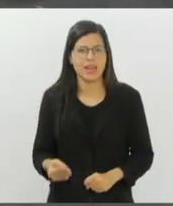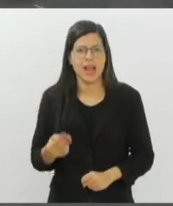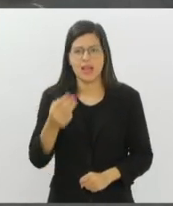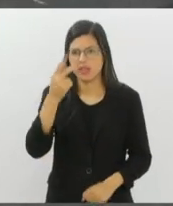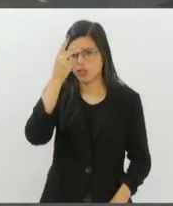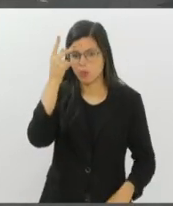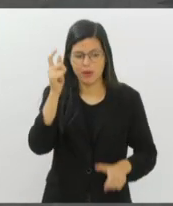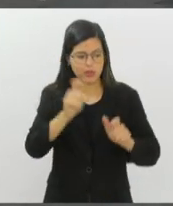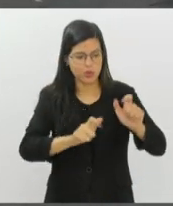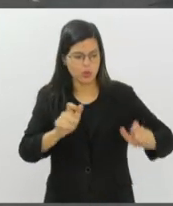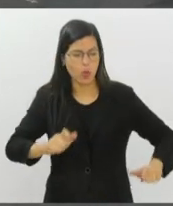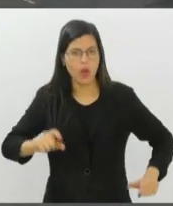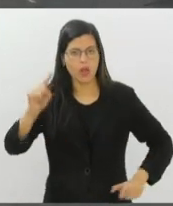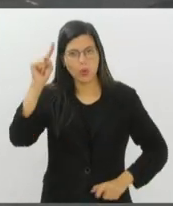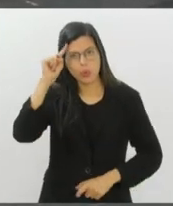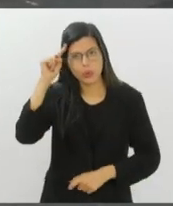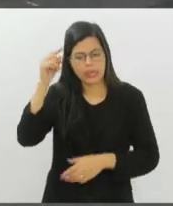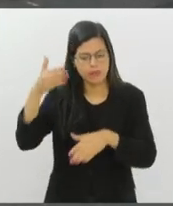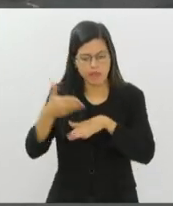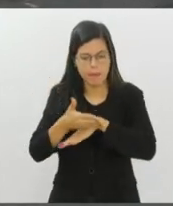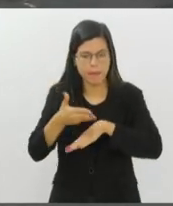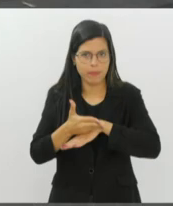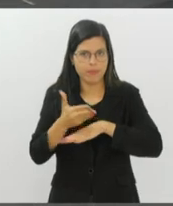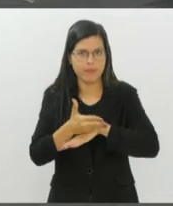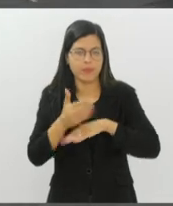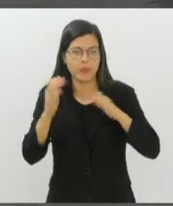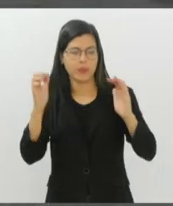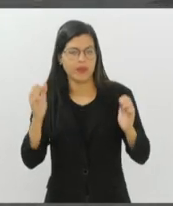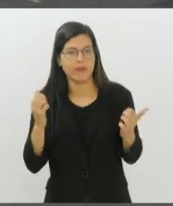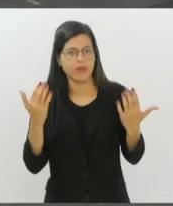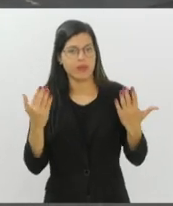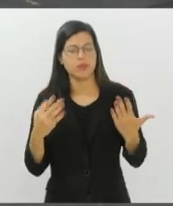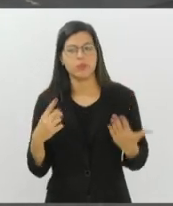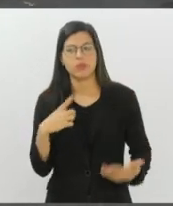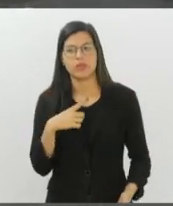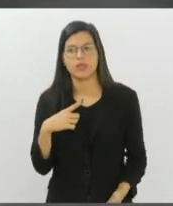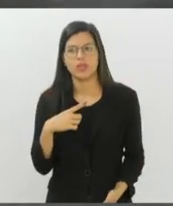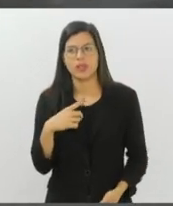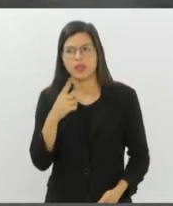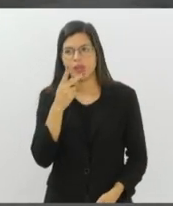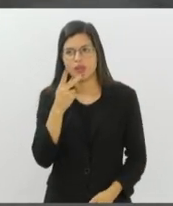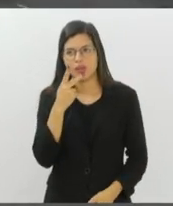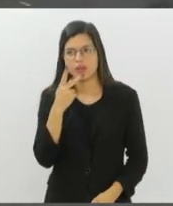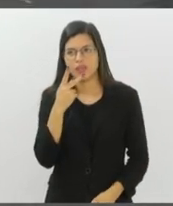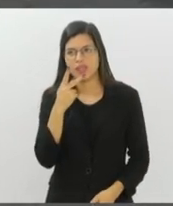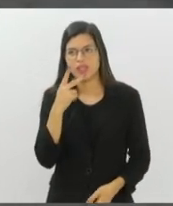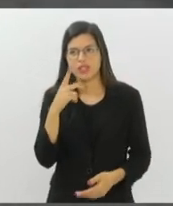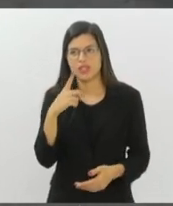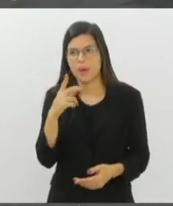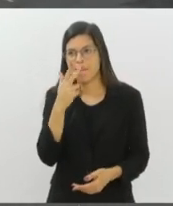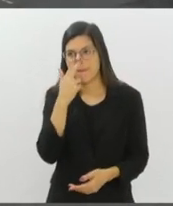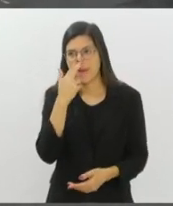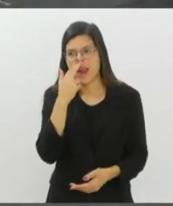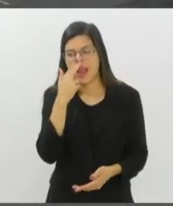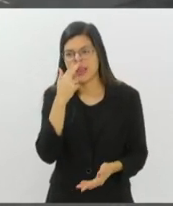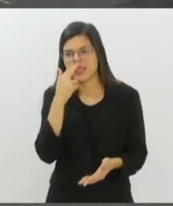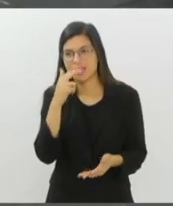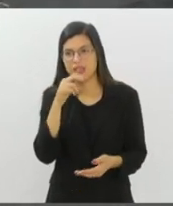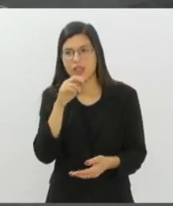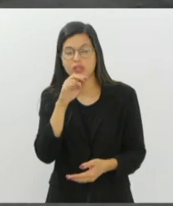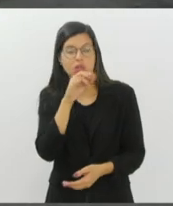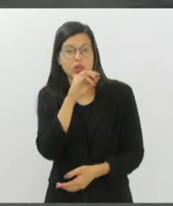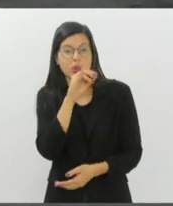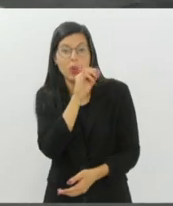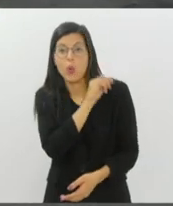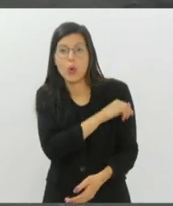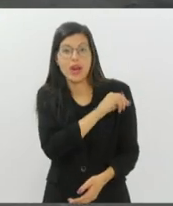diariamente no evento, então a gente tinha... Eu brinco que tinha um Rio Centro para cada temática, então era